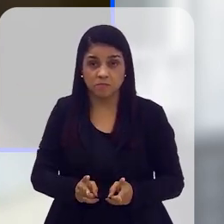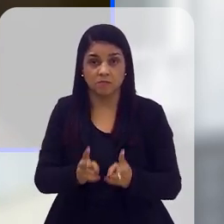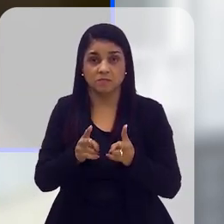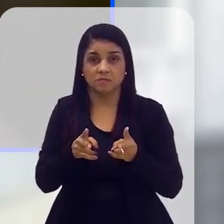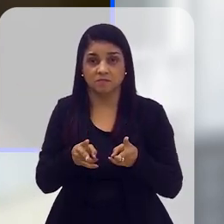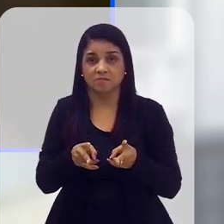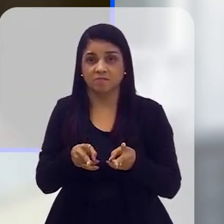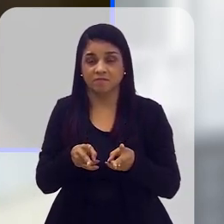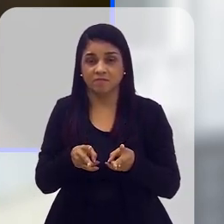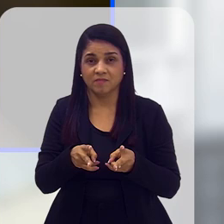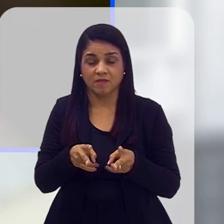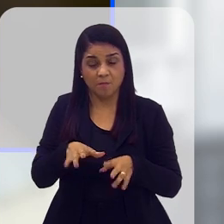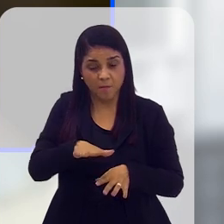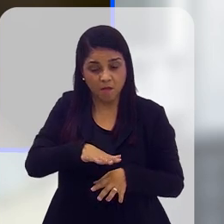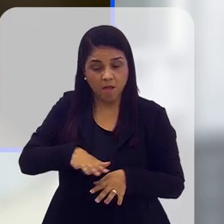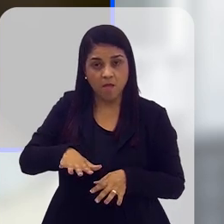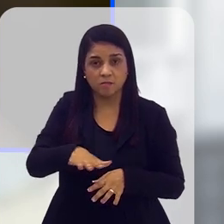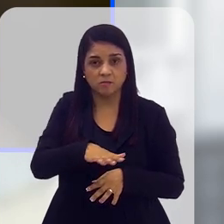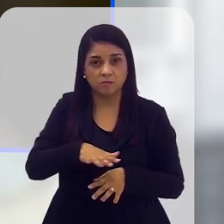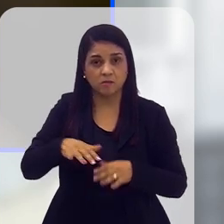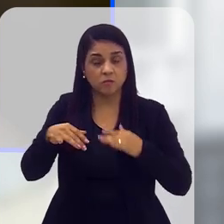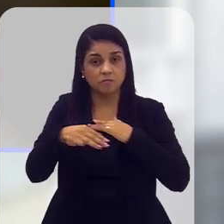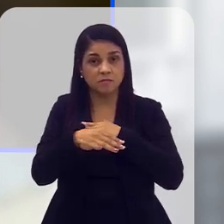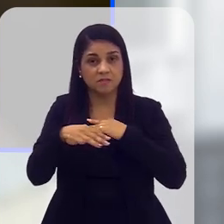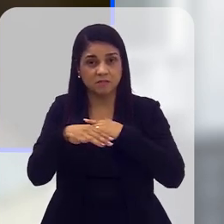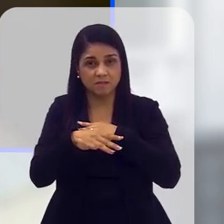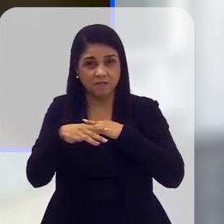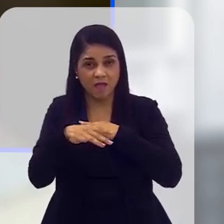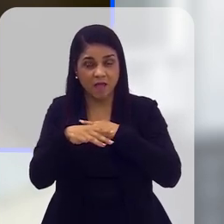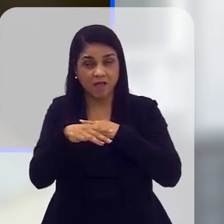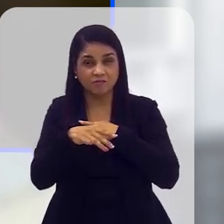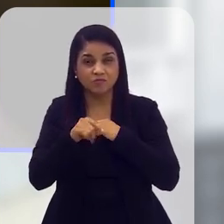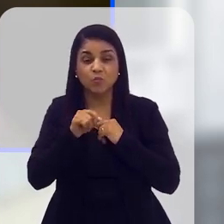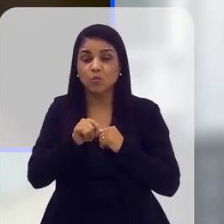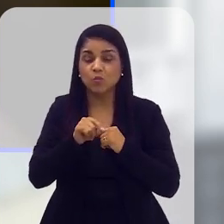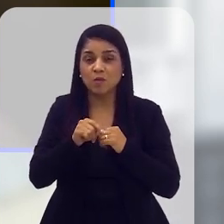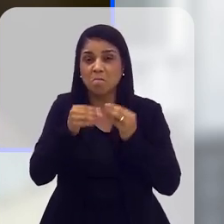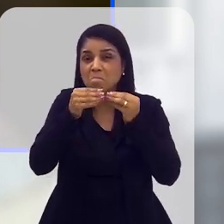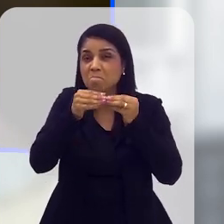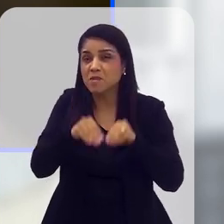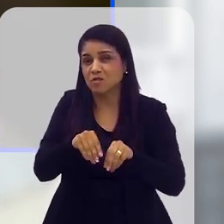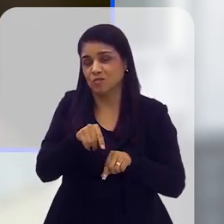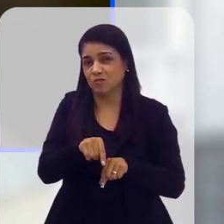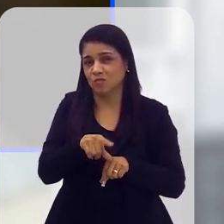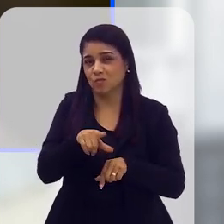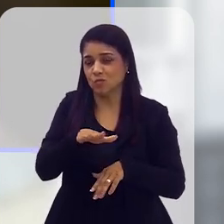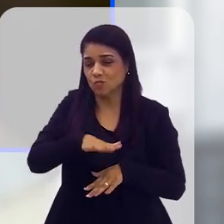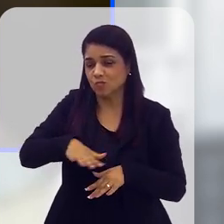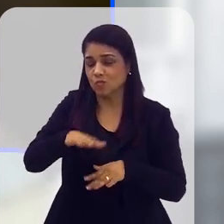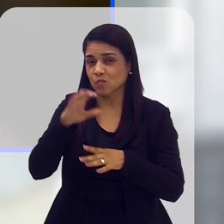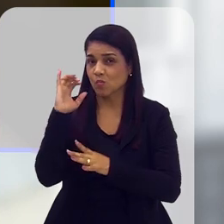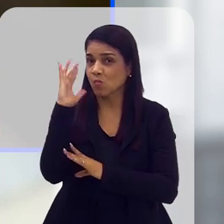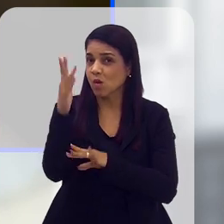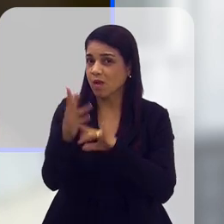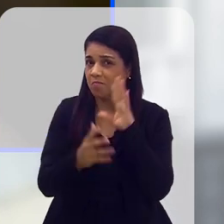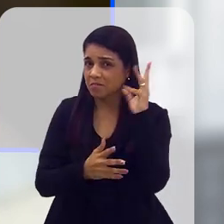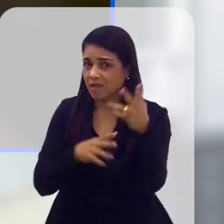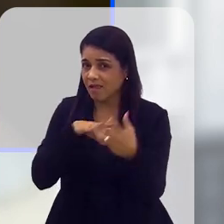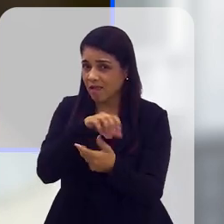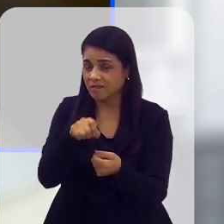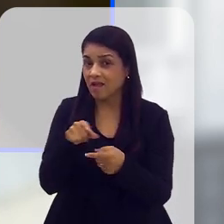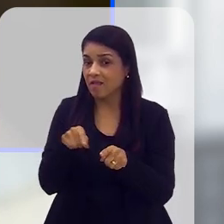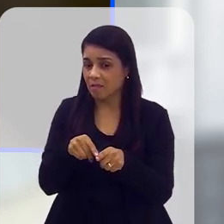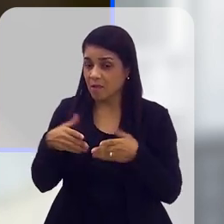num ambiente único, numa cidade única, até que ponto que isso já não traz um problema ambiental, né?